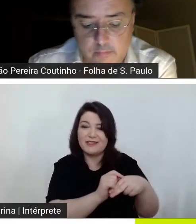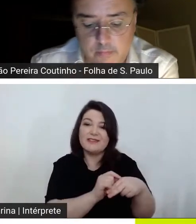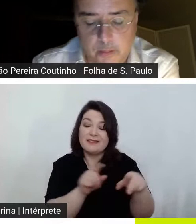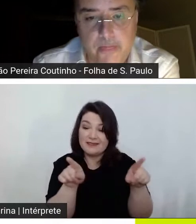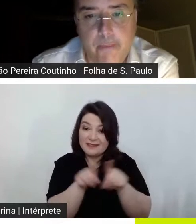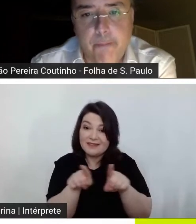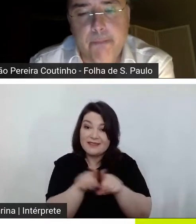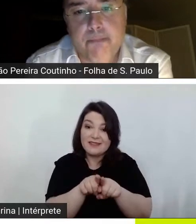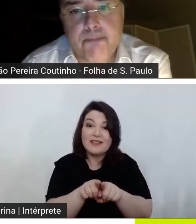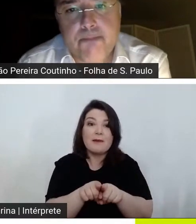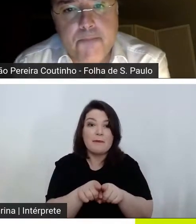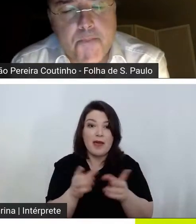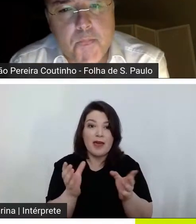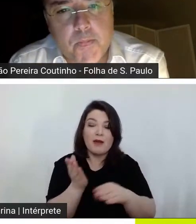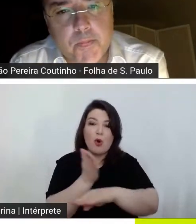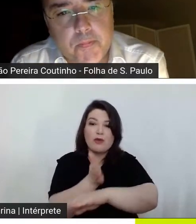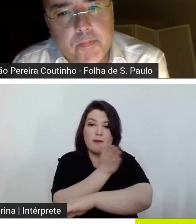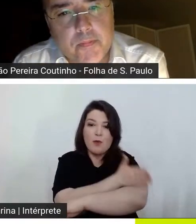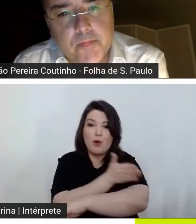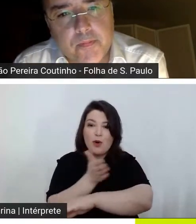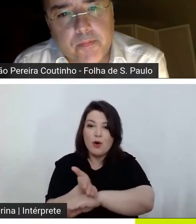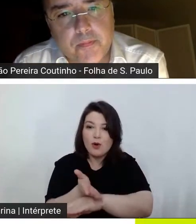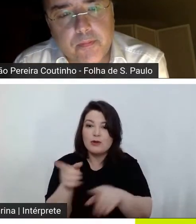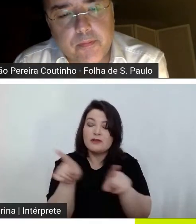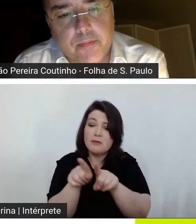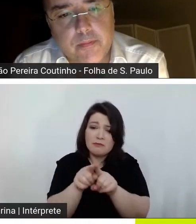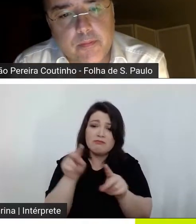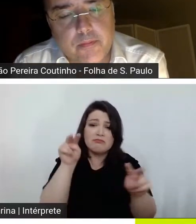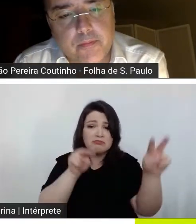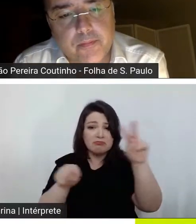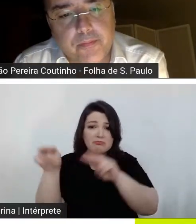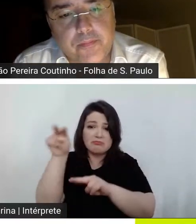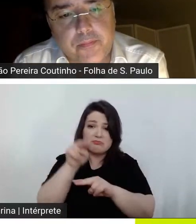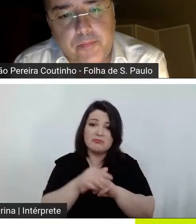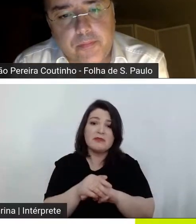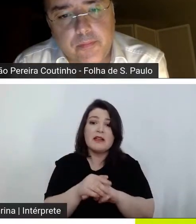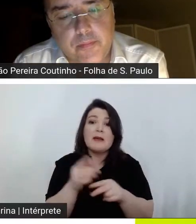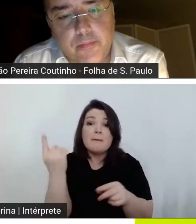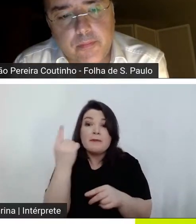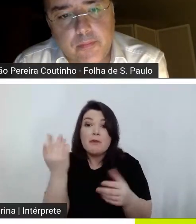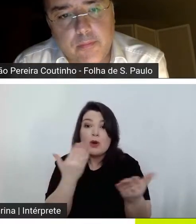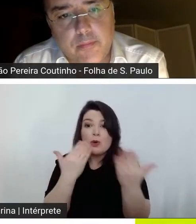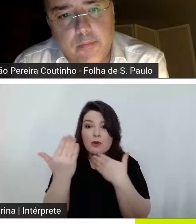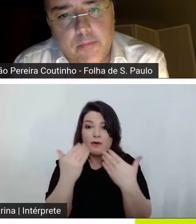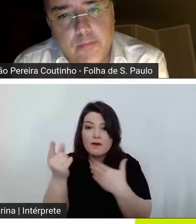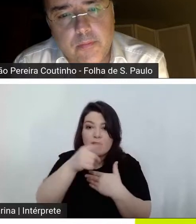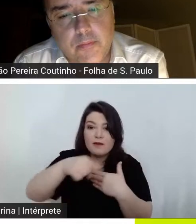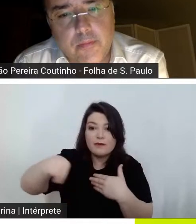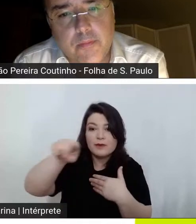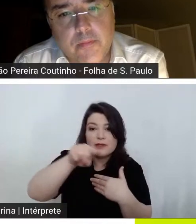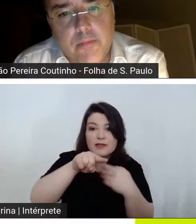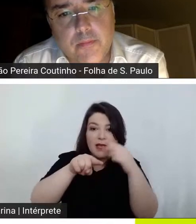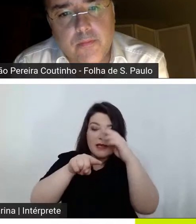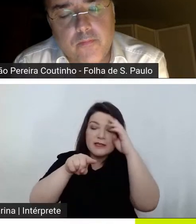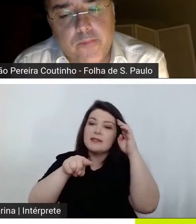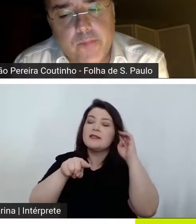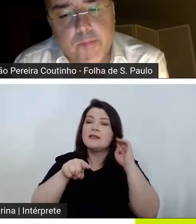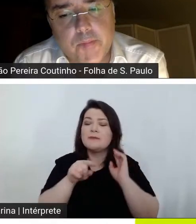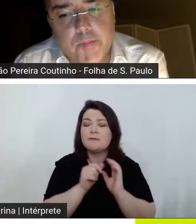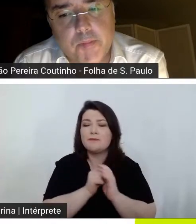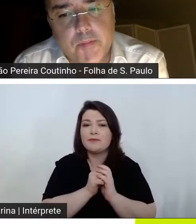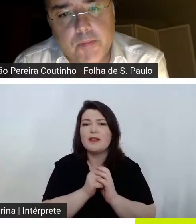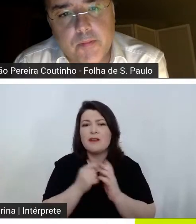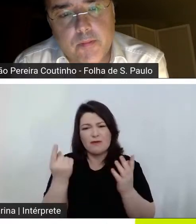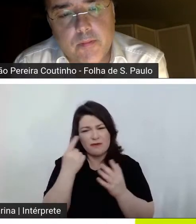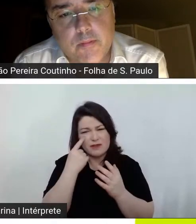contemporaneidade né então eu queria primeiro conversar com vocês sobre isso se vocês veem que hoje hoje a